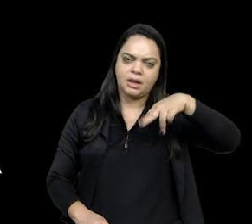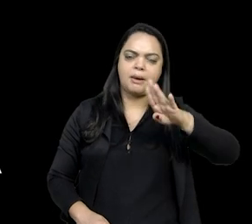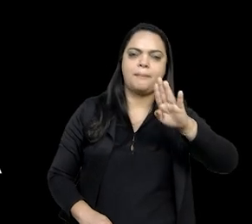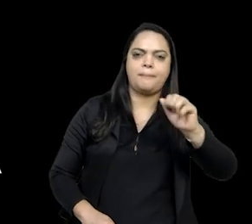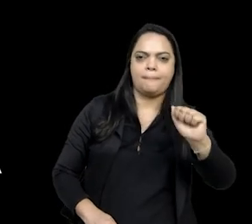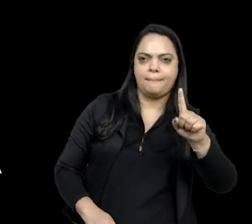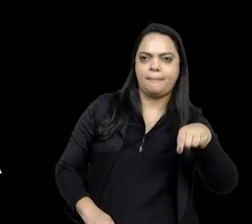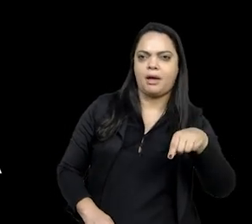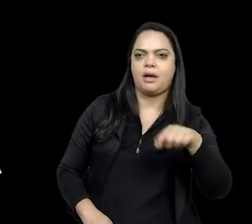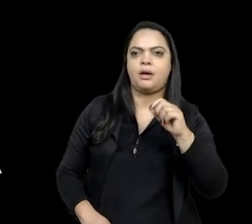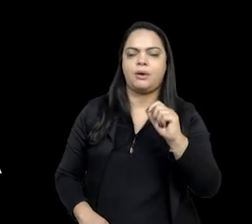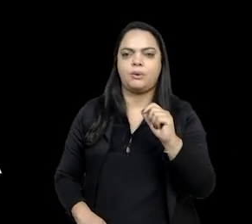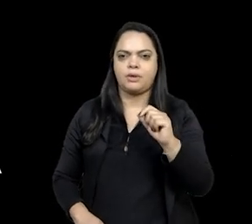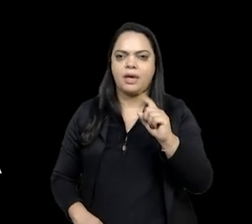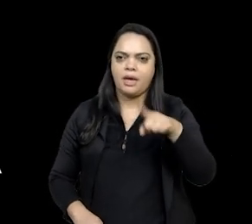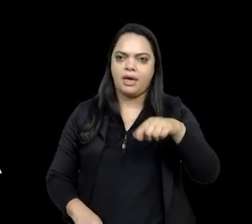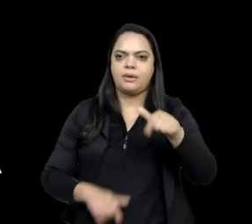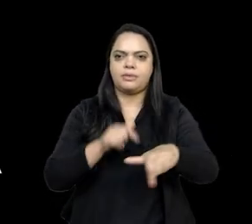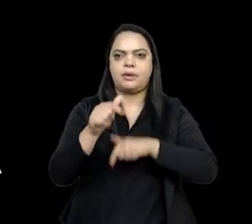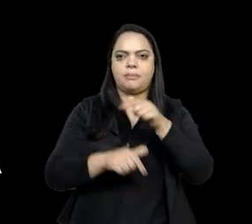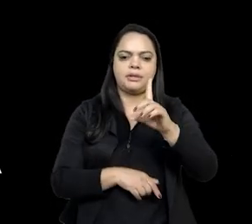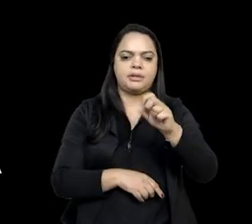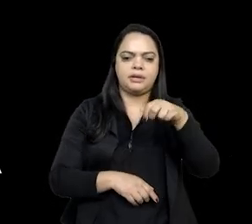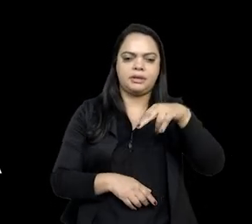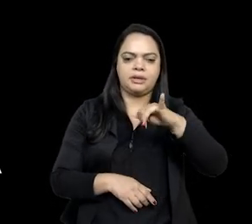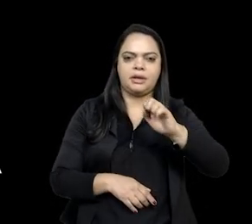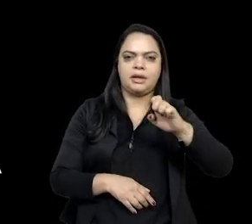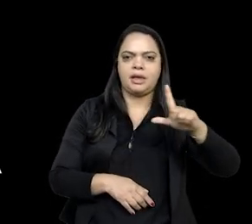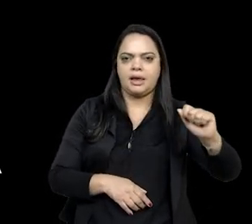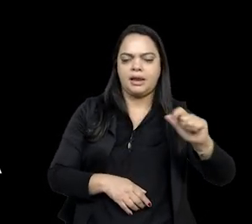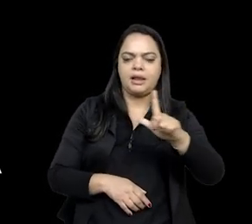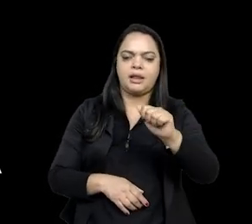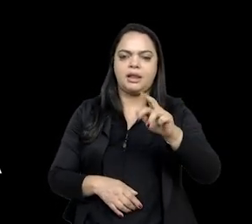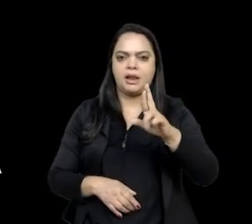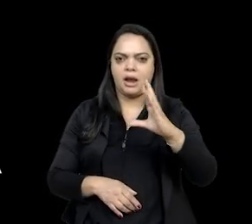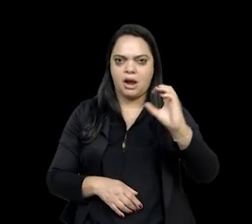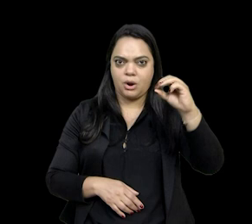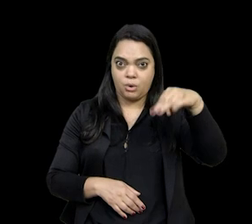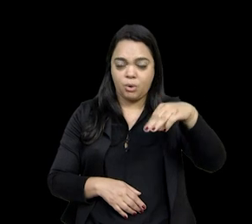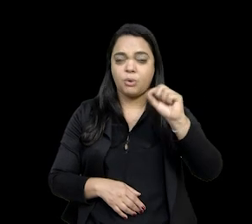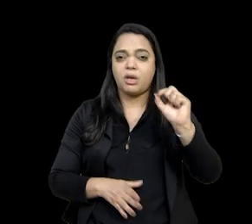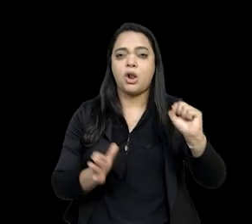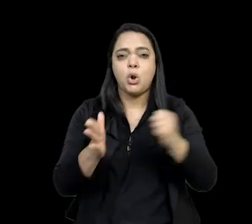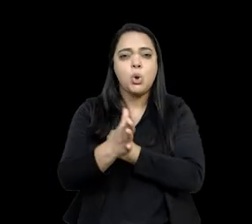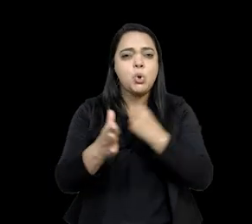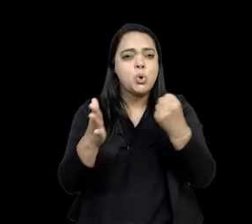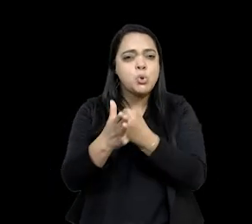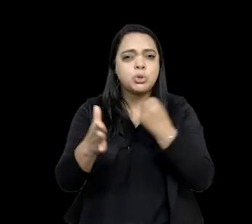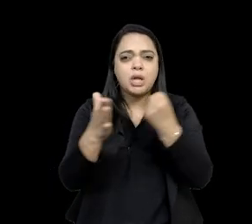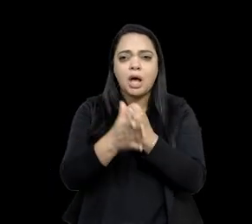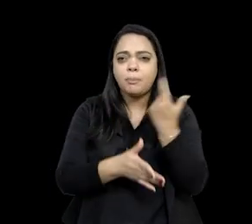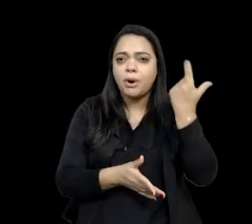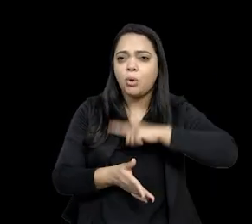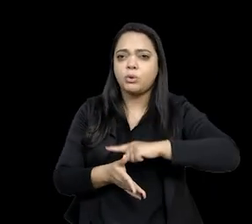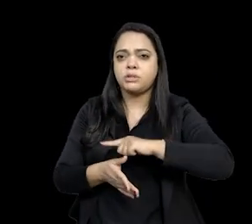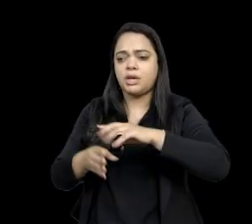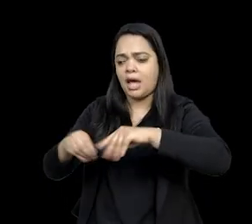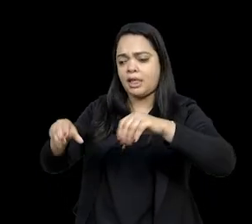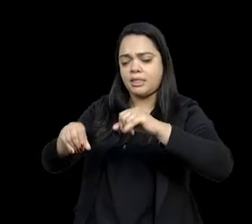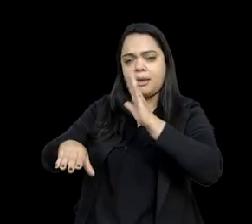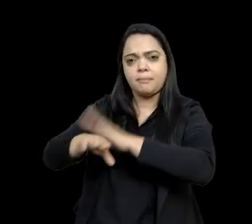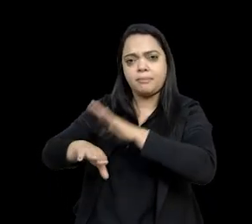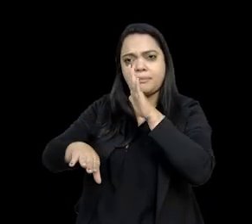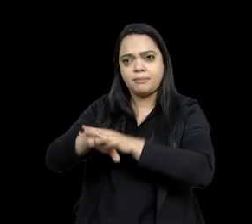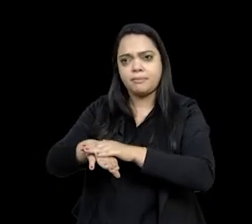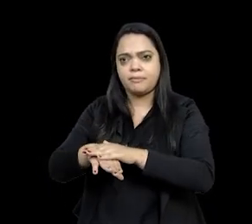Daniela Larcum, eles lutaram pela demarcação da terra recentemente. E eles foram um grupo de concato